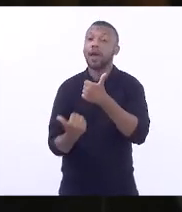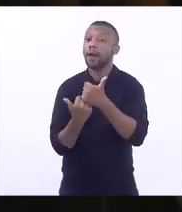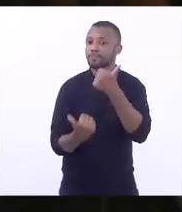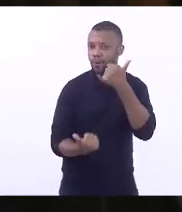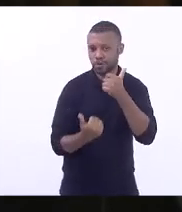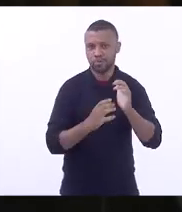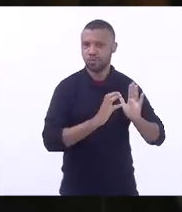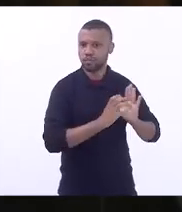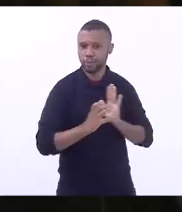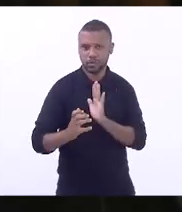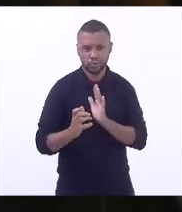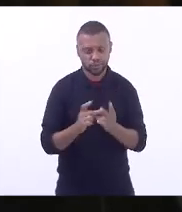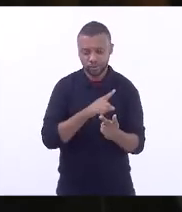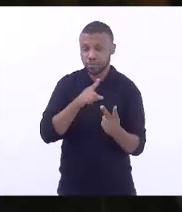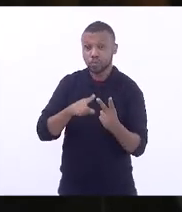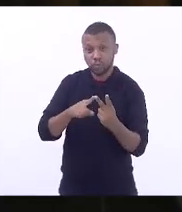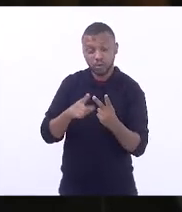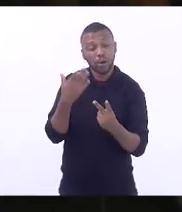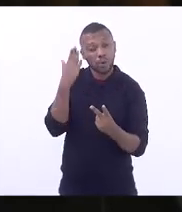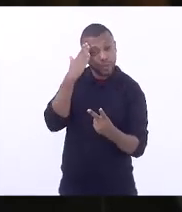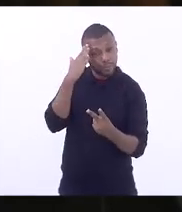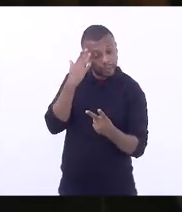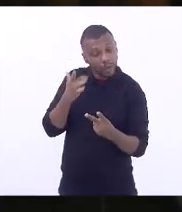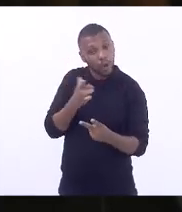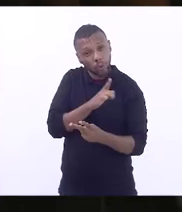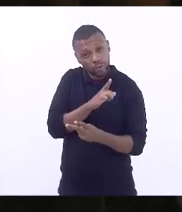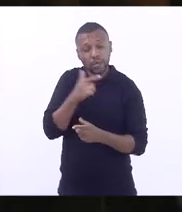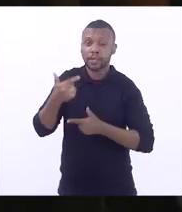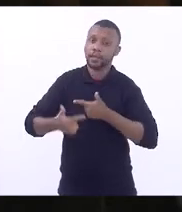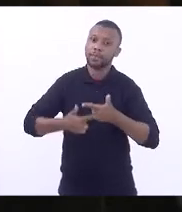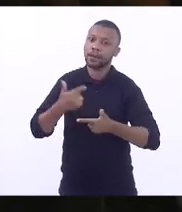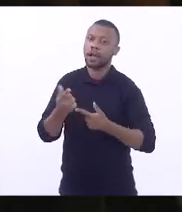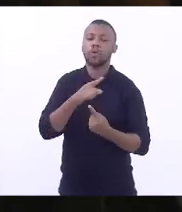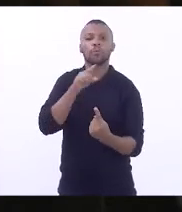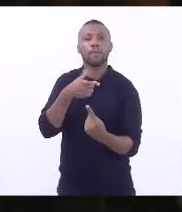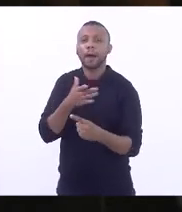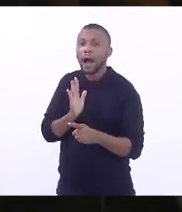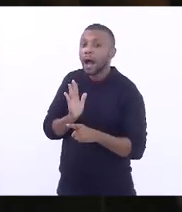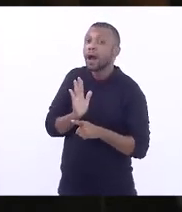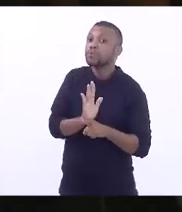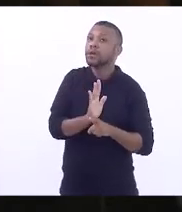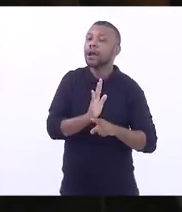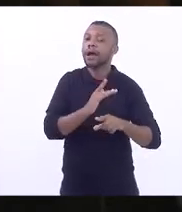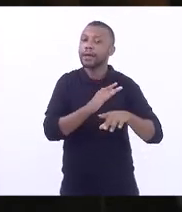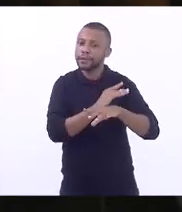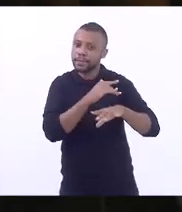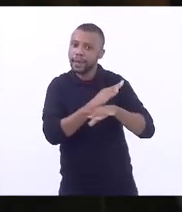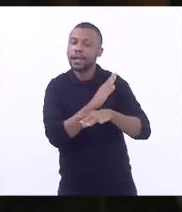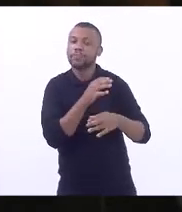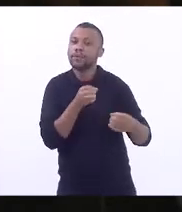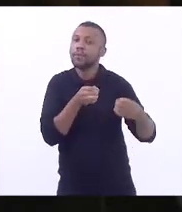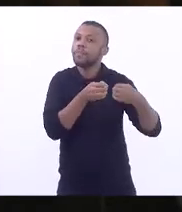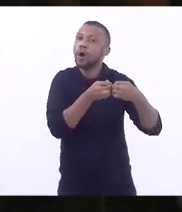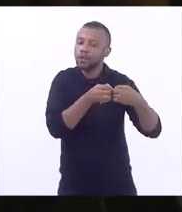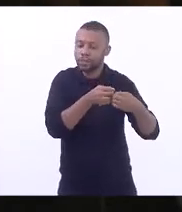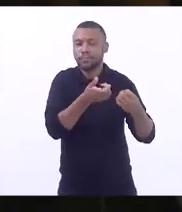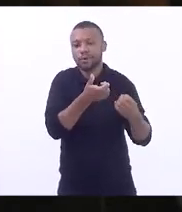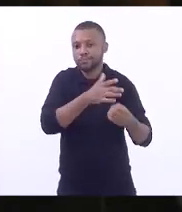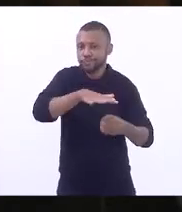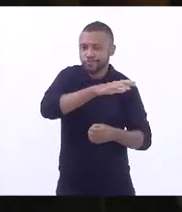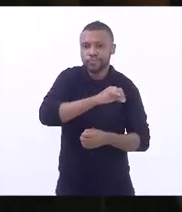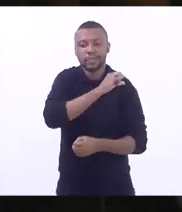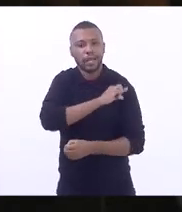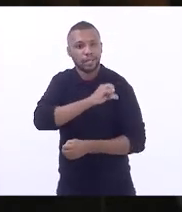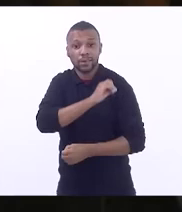porque sabia que iria conseguir trabalhar para ajudar nas cidades mais próximas da nossa região, o Estado do Rio de Janeiro, do Sul